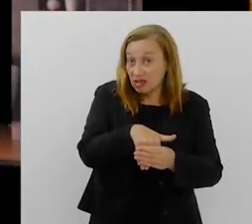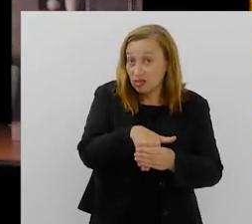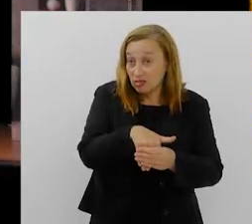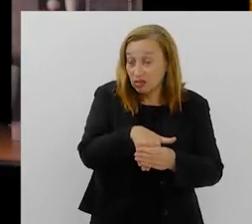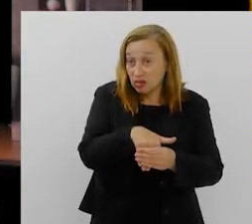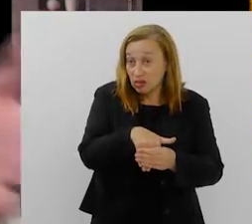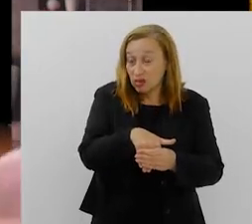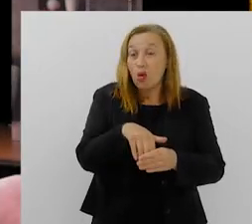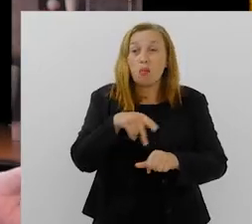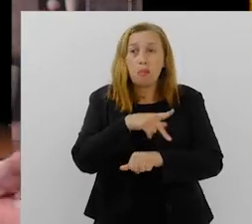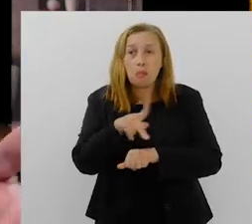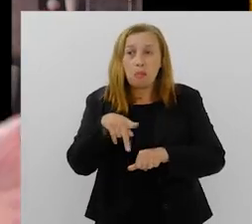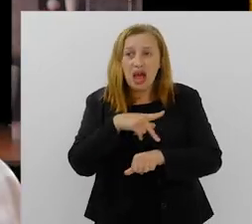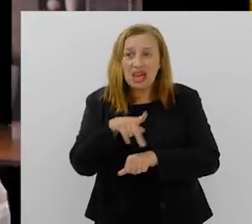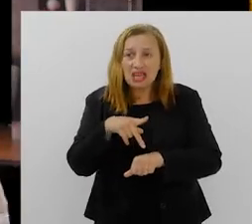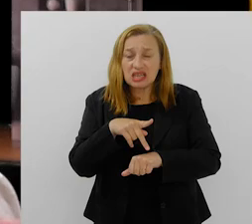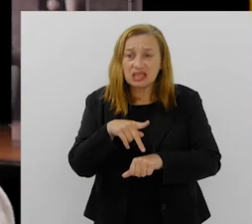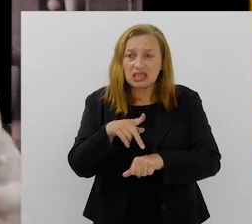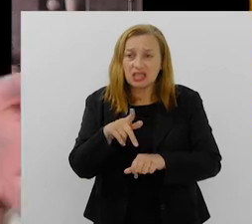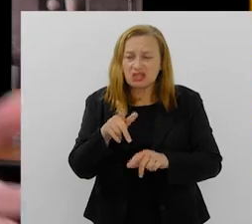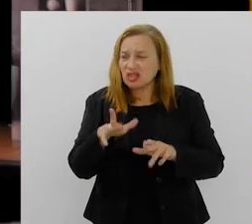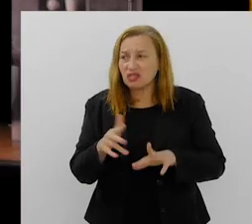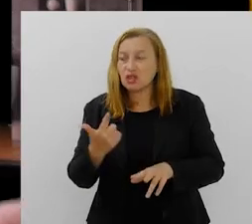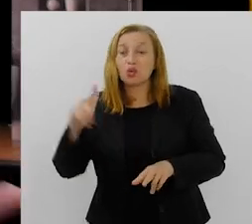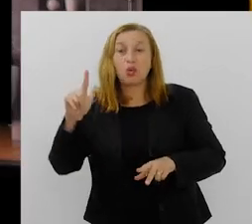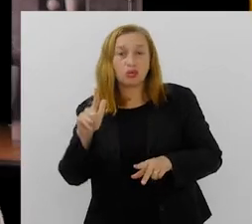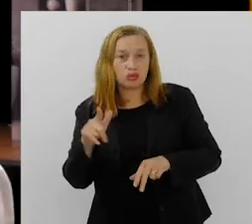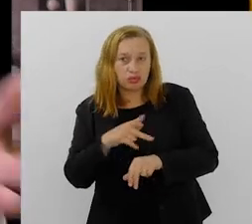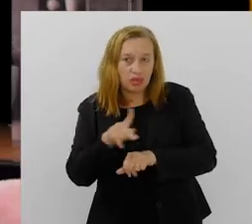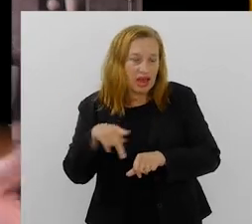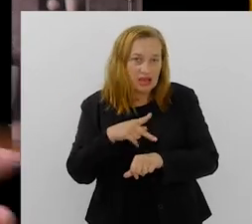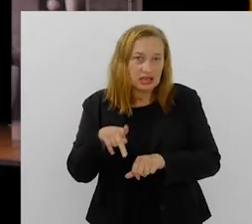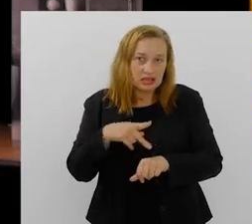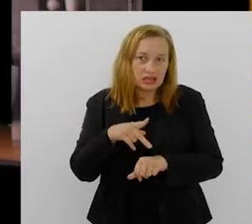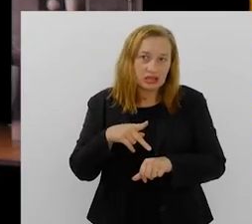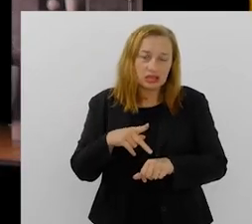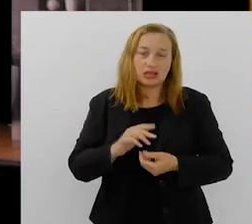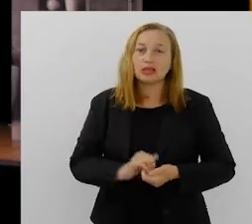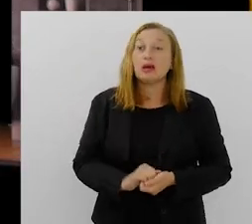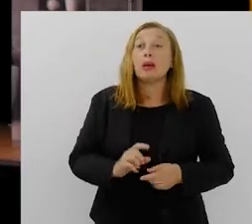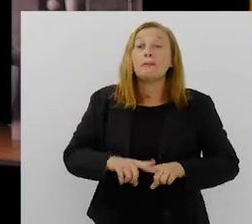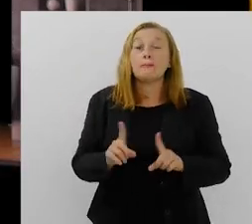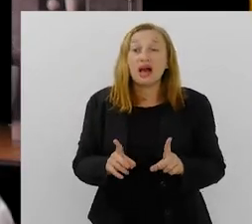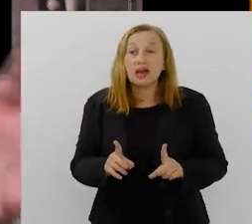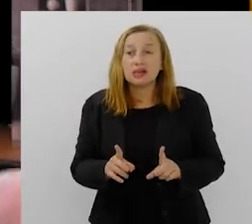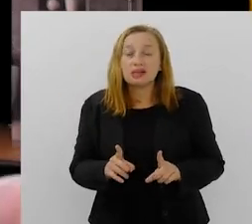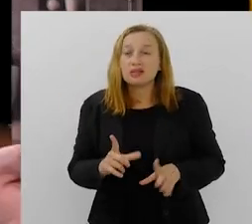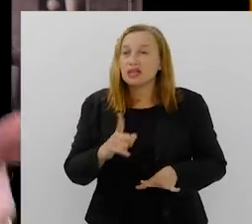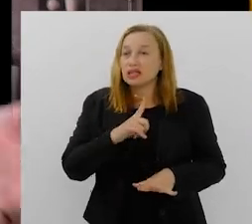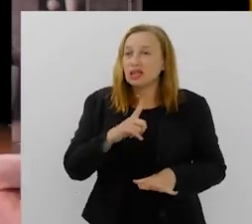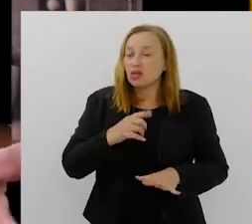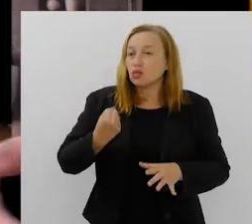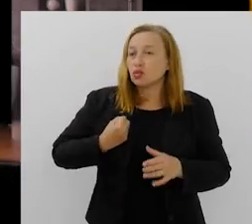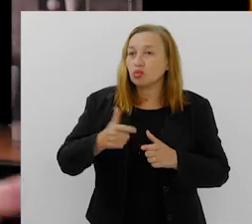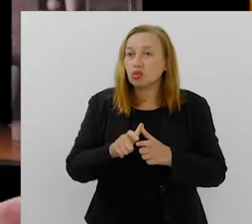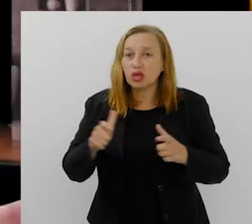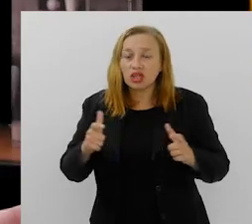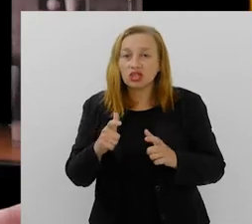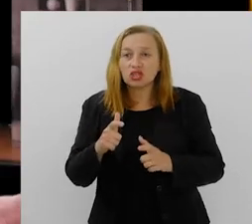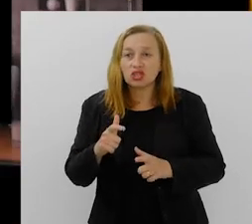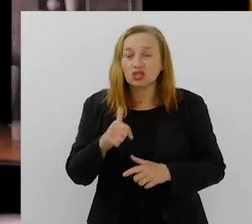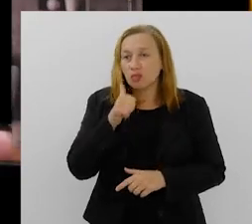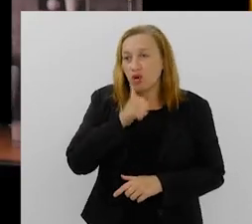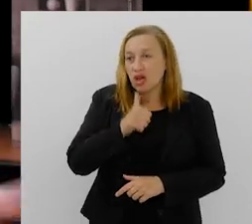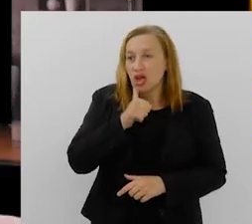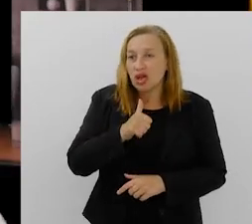de um país, isso não é diferente de outros países, não é um privilégio do Brasil, mas onde você tem uma grande maioria de mulheres